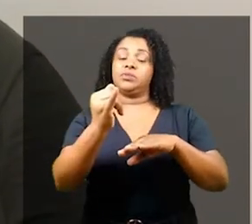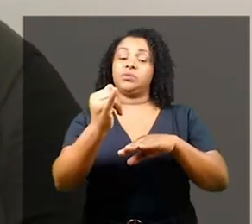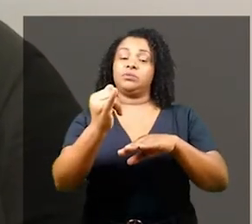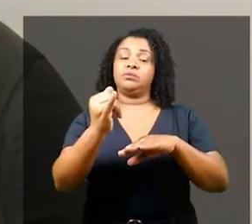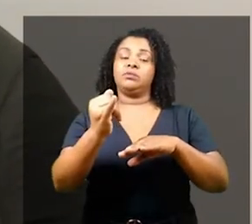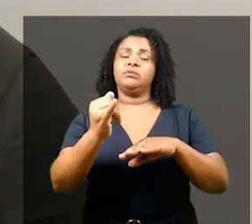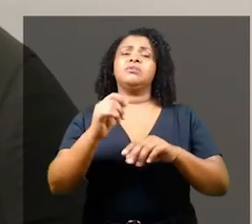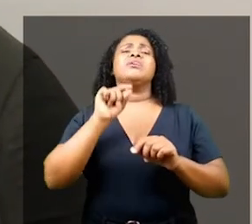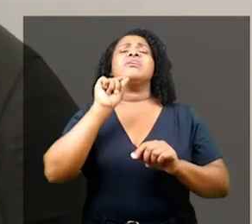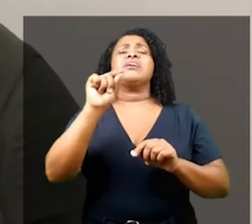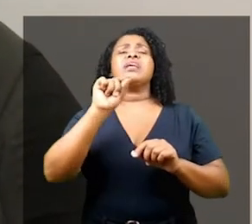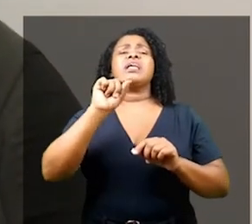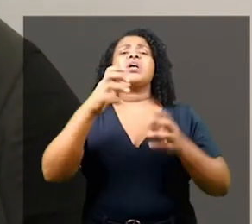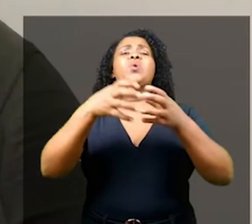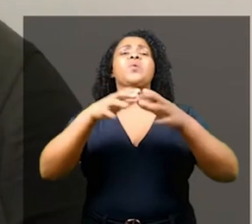repetidamente, né?